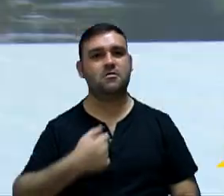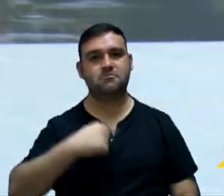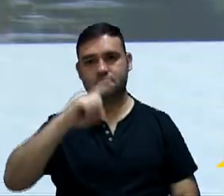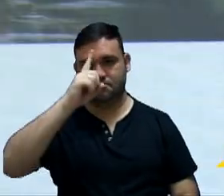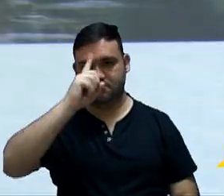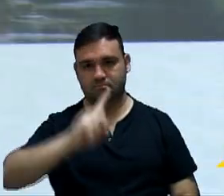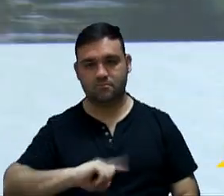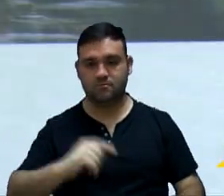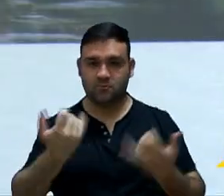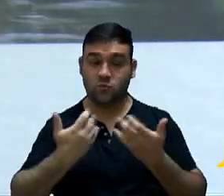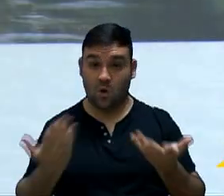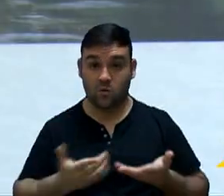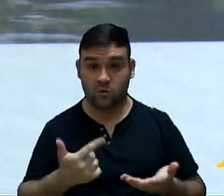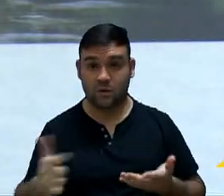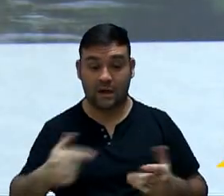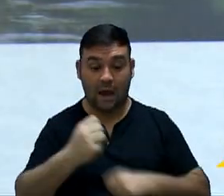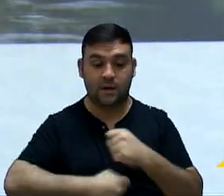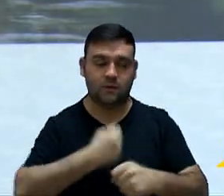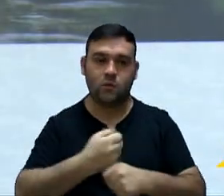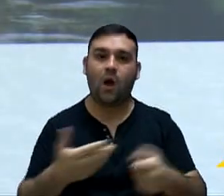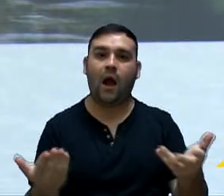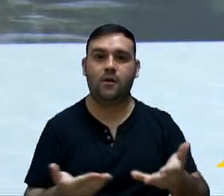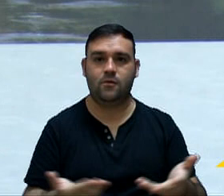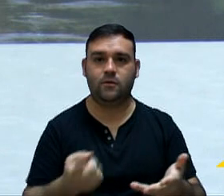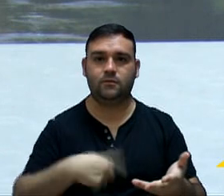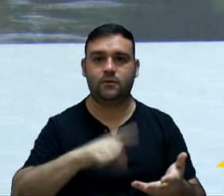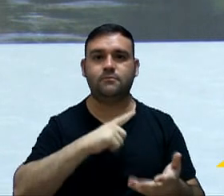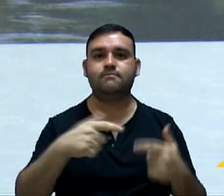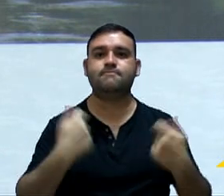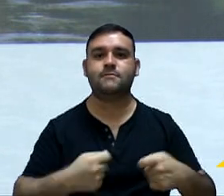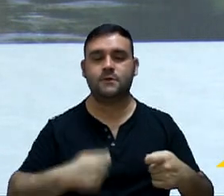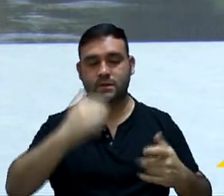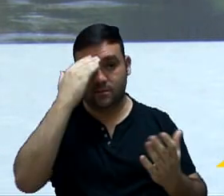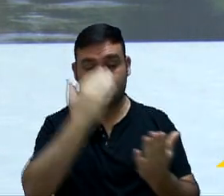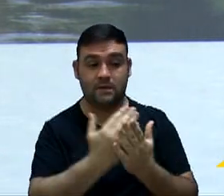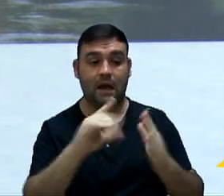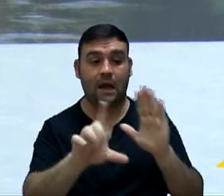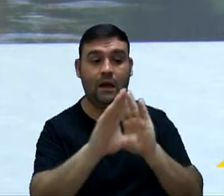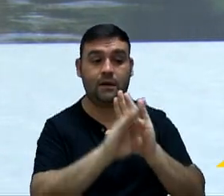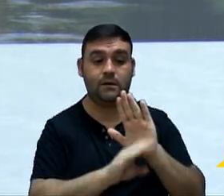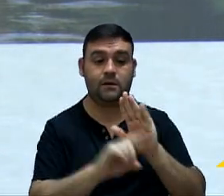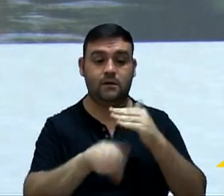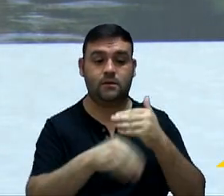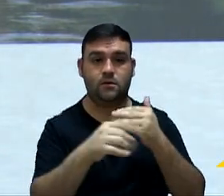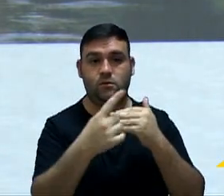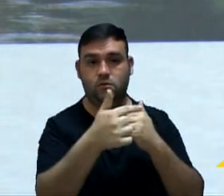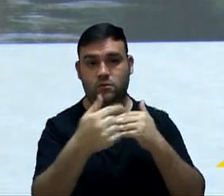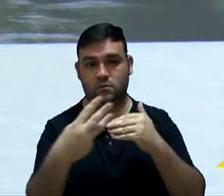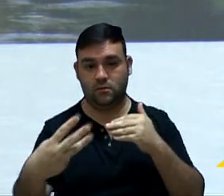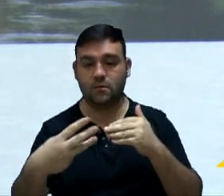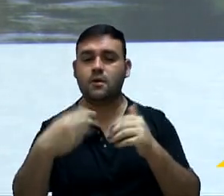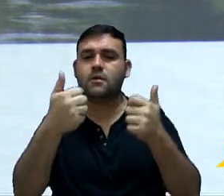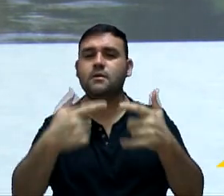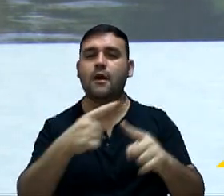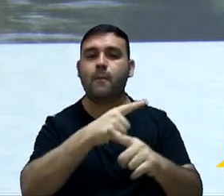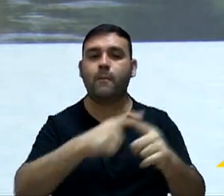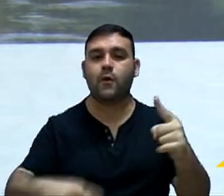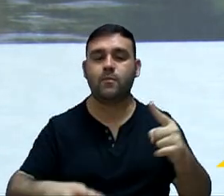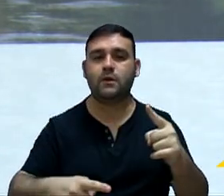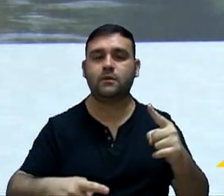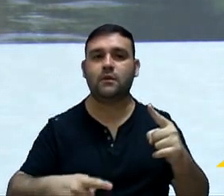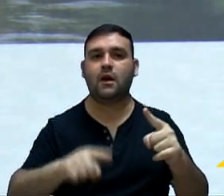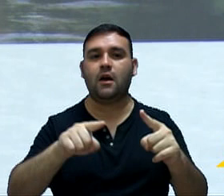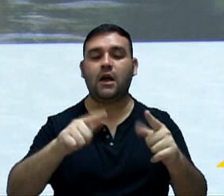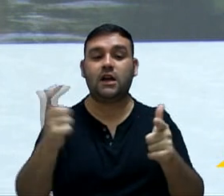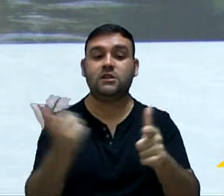informação aqui. Esse ano, em especial, nós temos que observar a Lei Complementar 173, que veda o